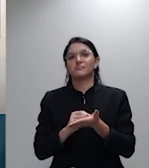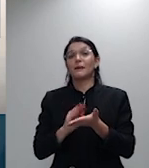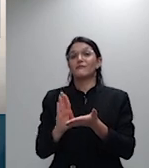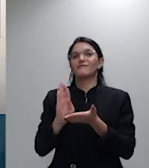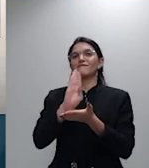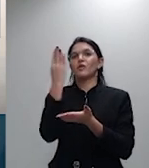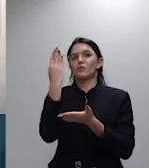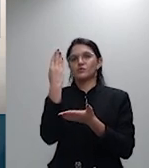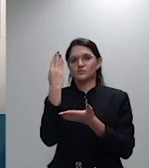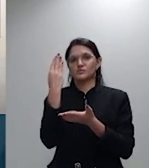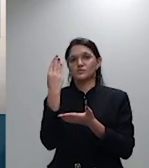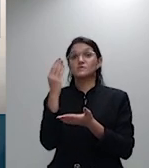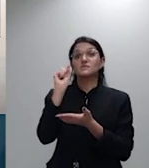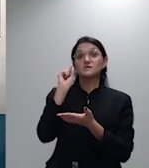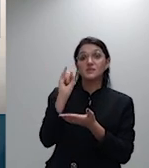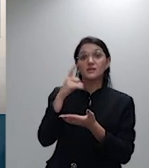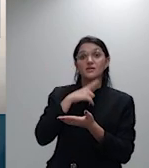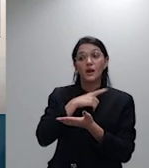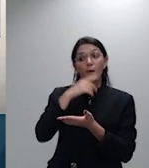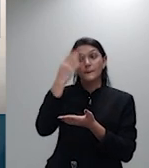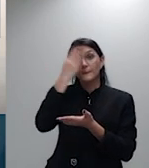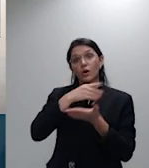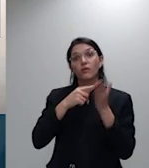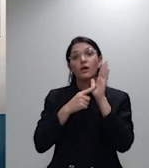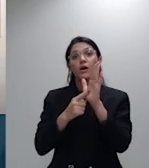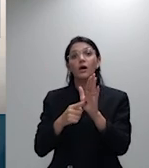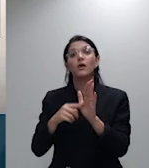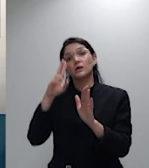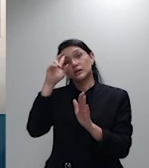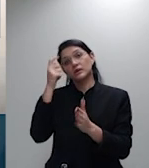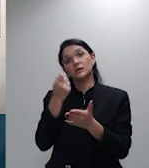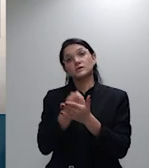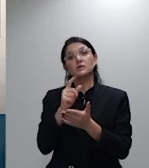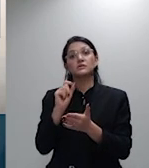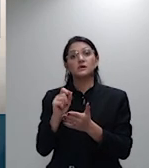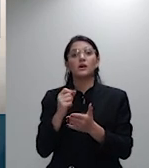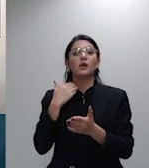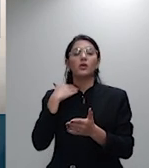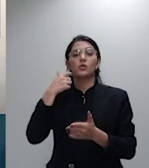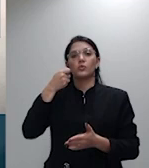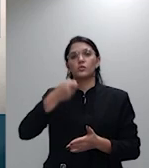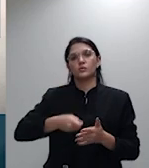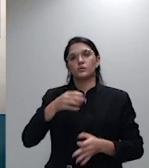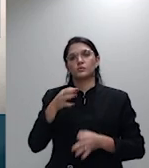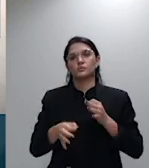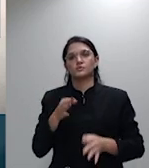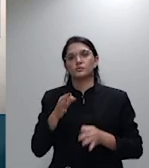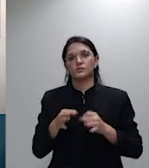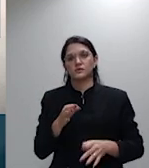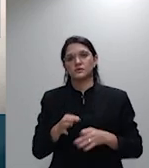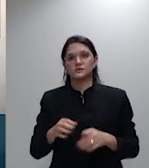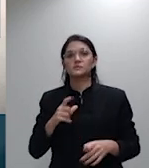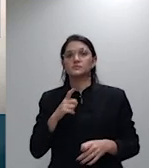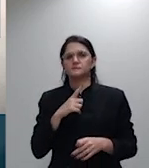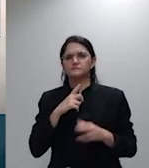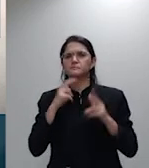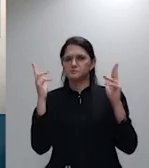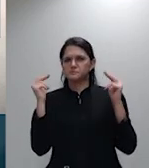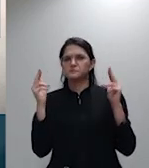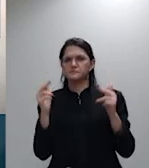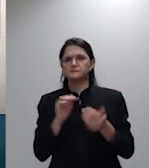ônus da prova fica a critério do juiz, segundo a apreciação dos aspectos de verossimilhança da alegação do consumidor e de sua